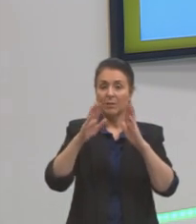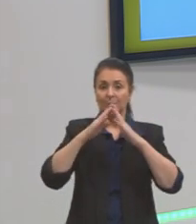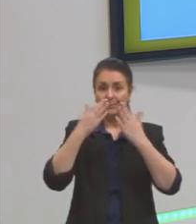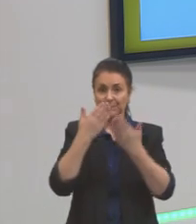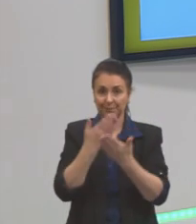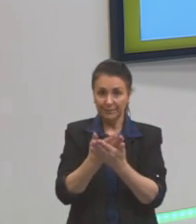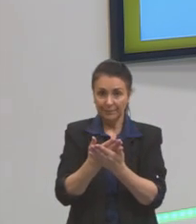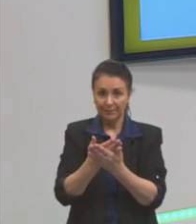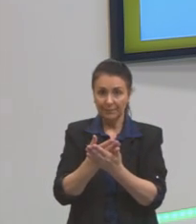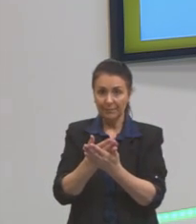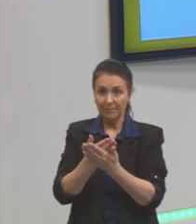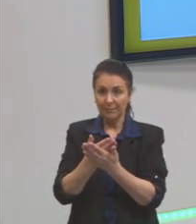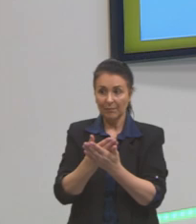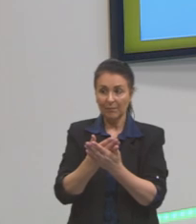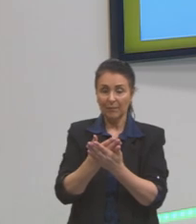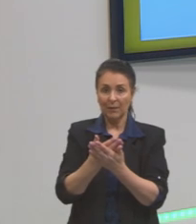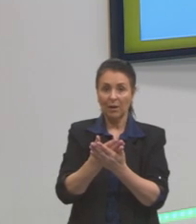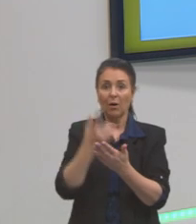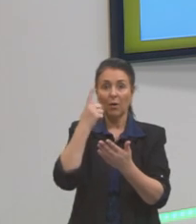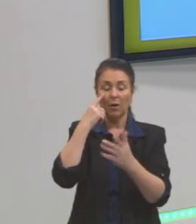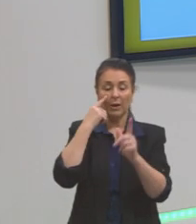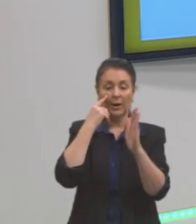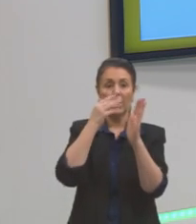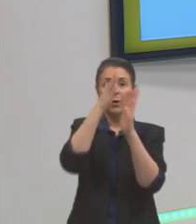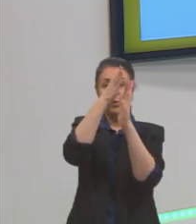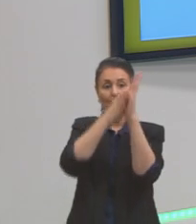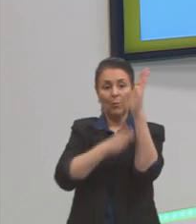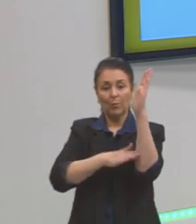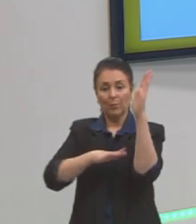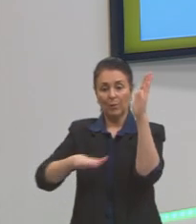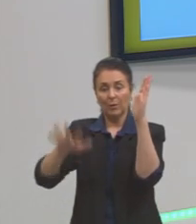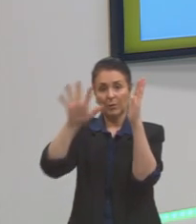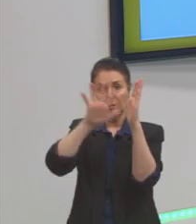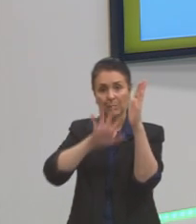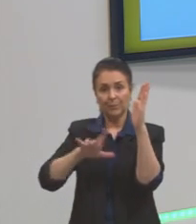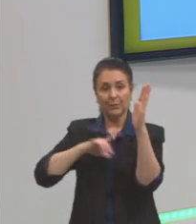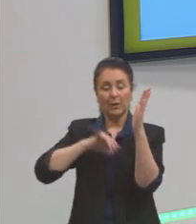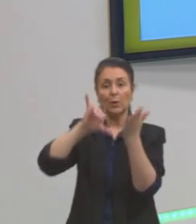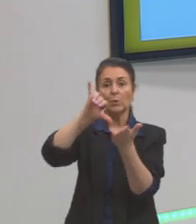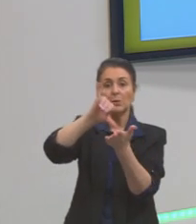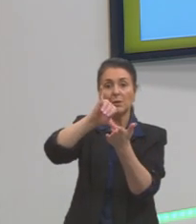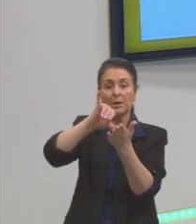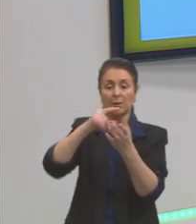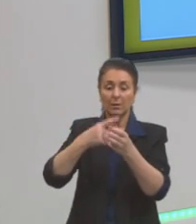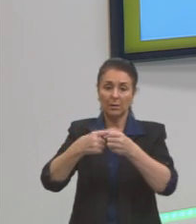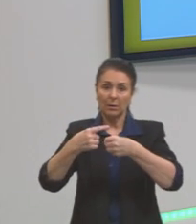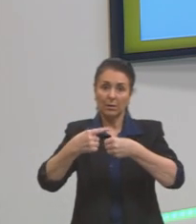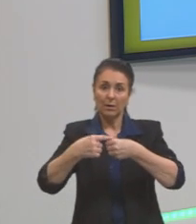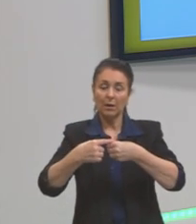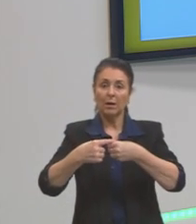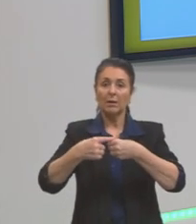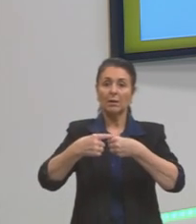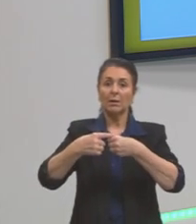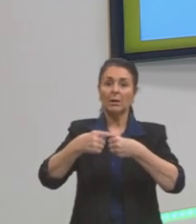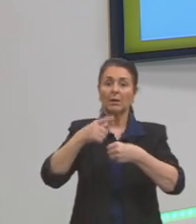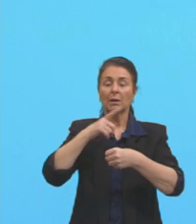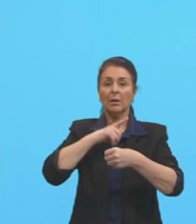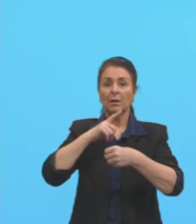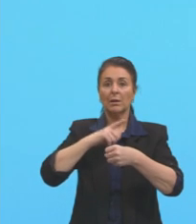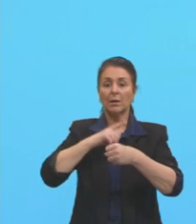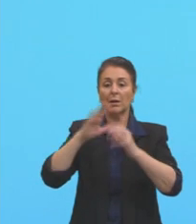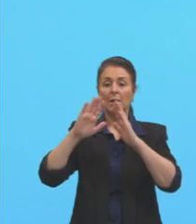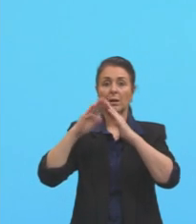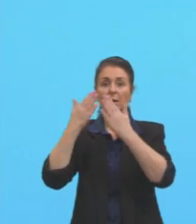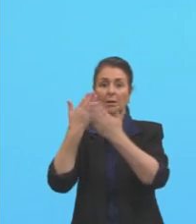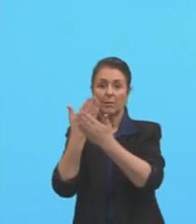vocês notem que, aqui nesse plano cartesiano, eu tenho alguns locais, eu tenho o centro, que eu chamo o centro da cidade, vou chamar o centro da cidade, eu tenho